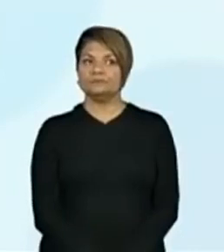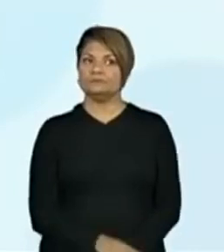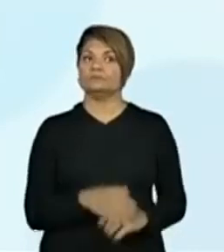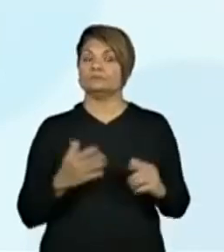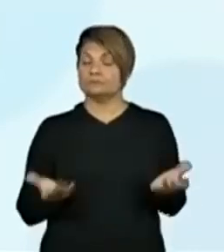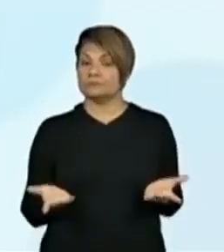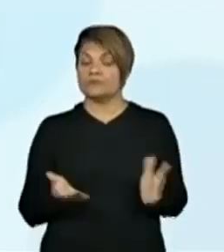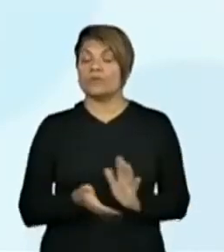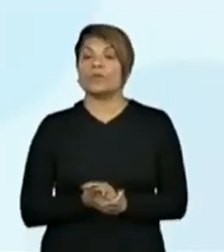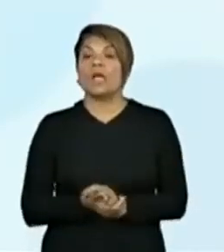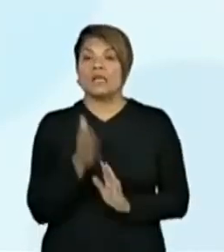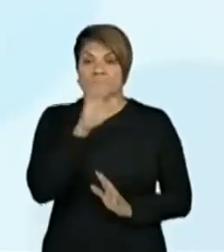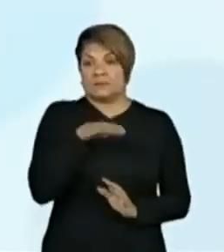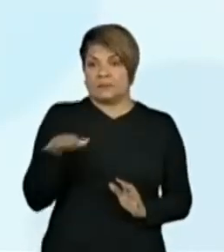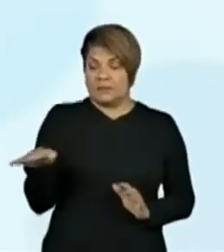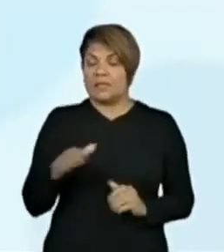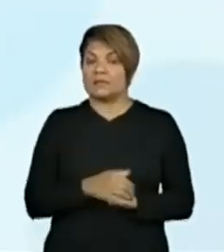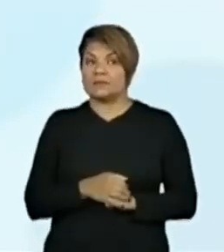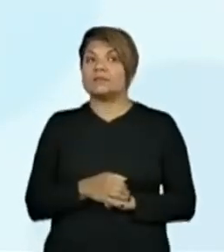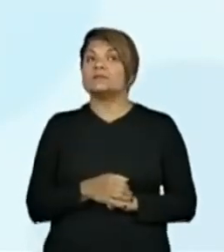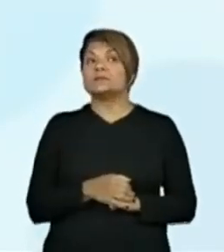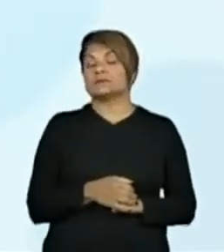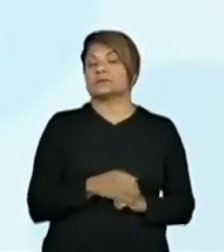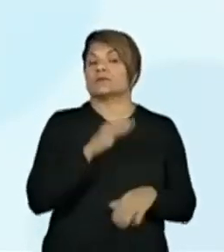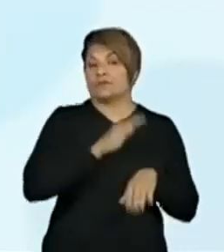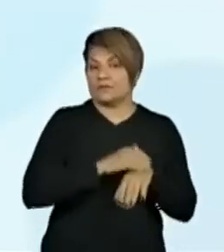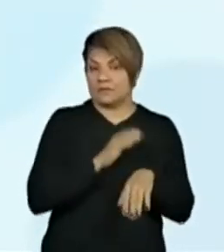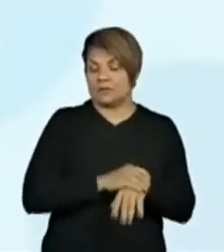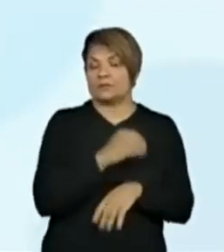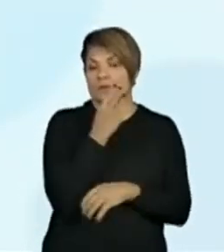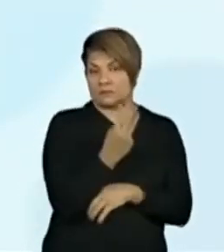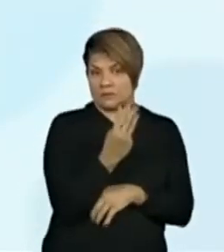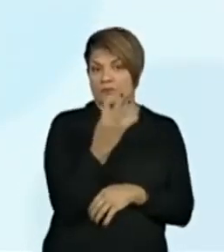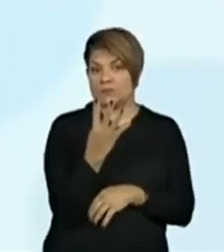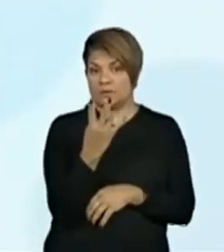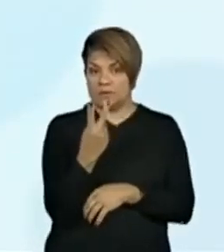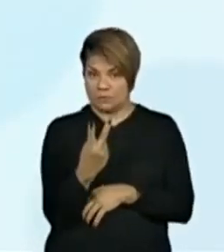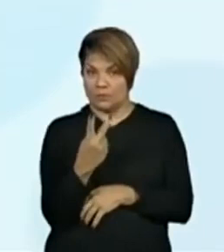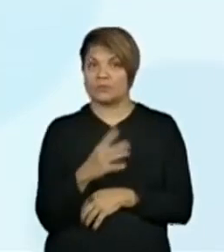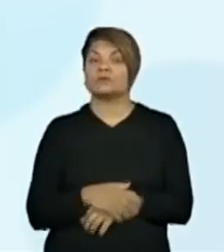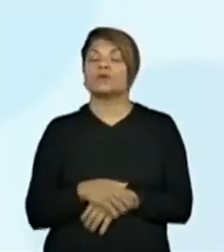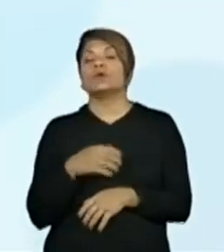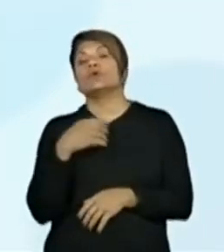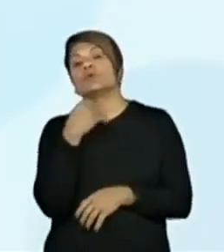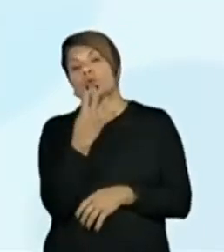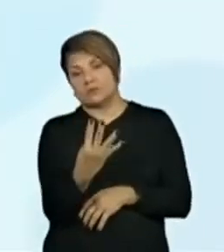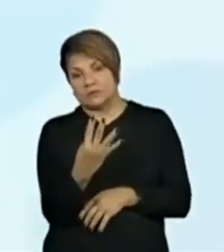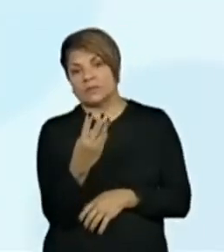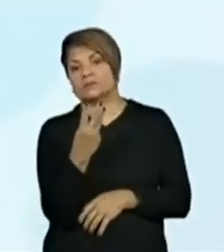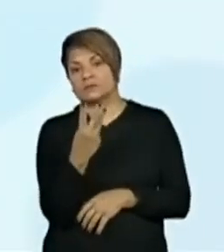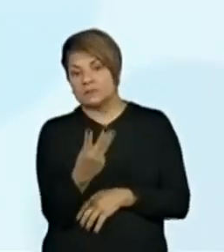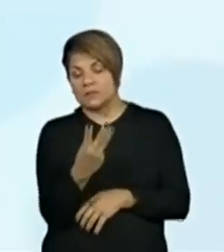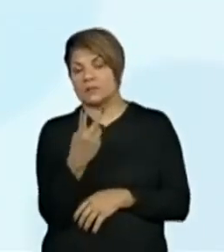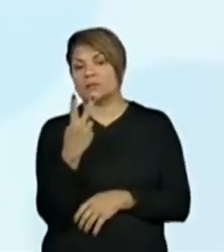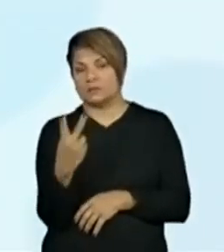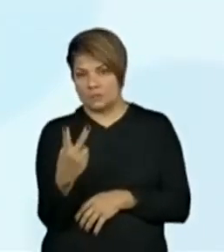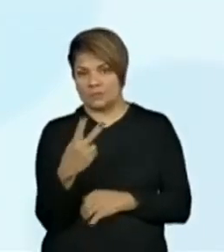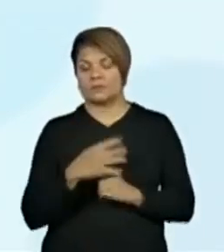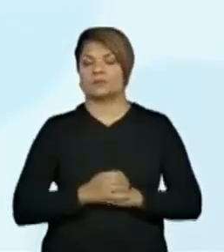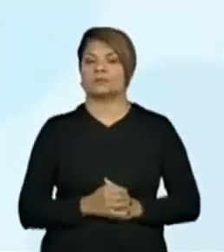As crianças formaram o 342 e o 432.